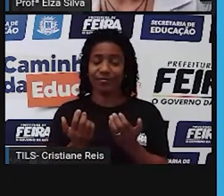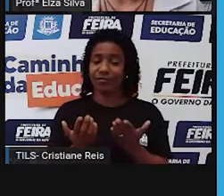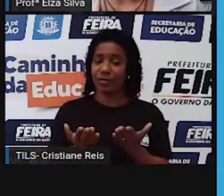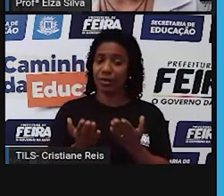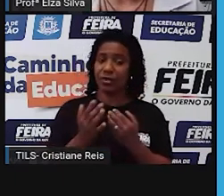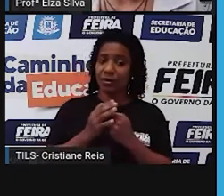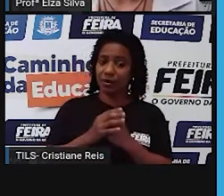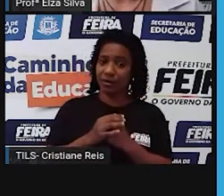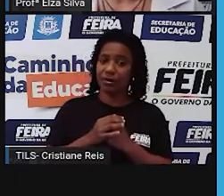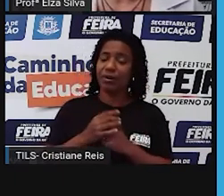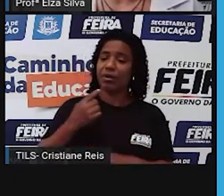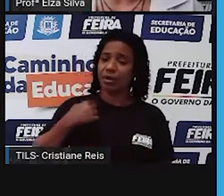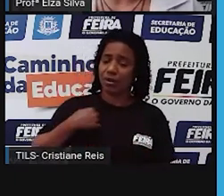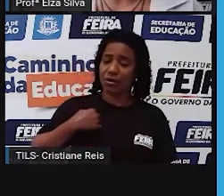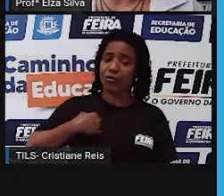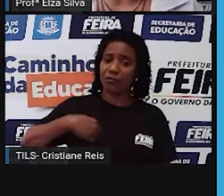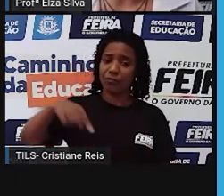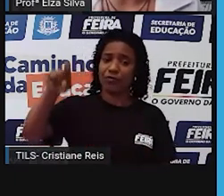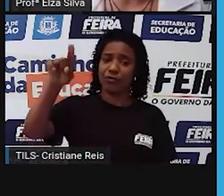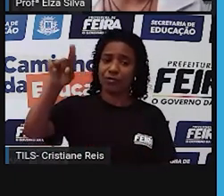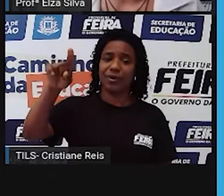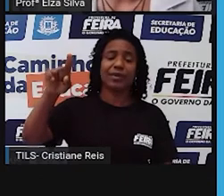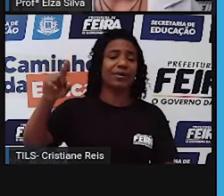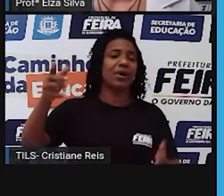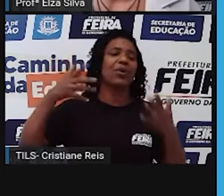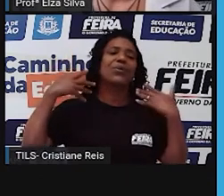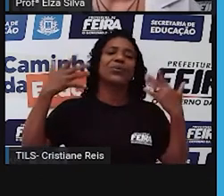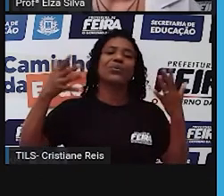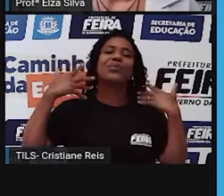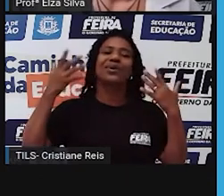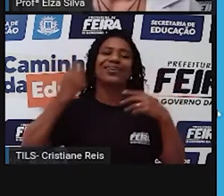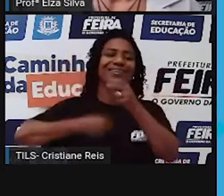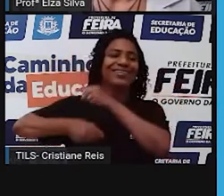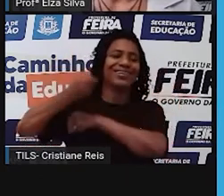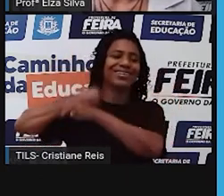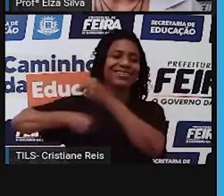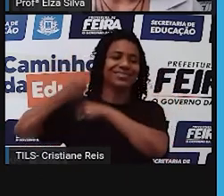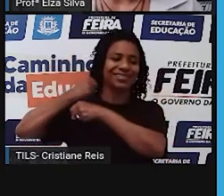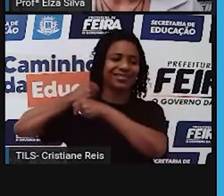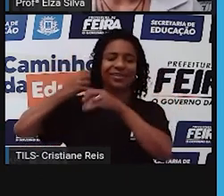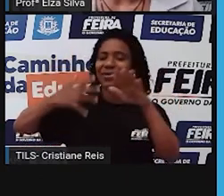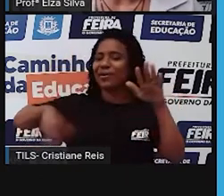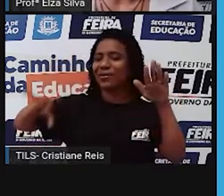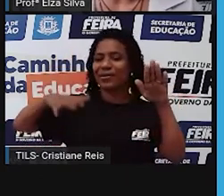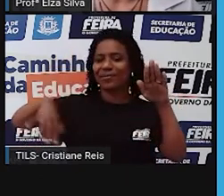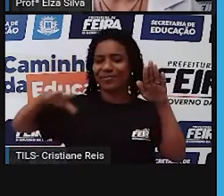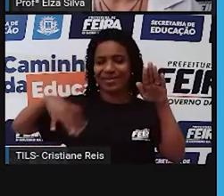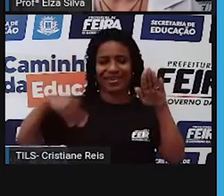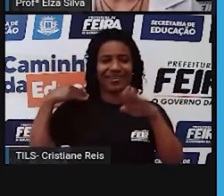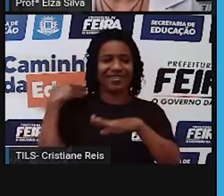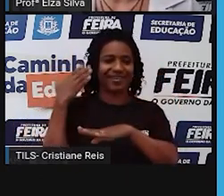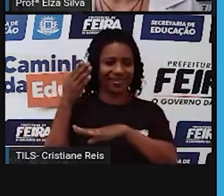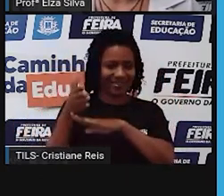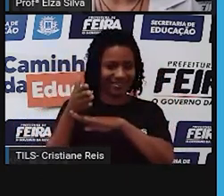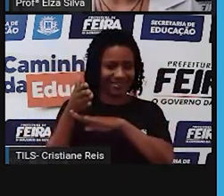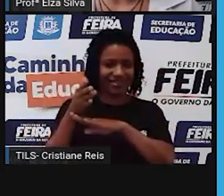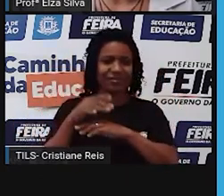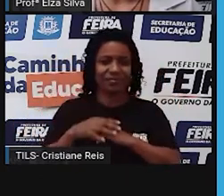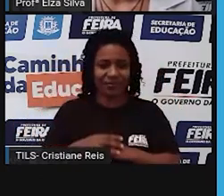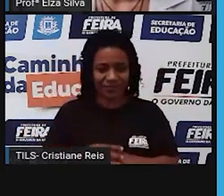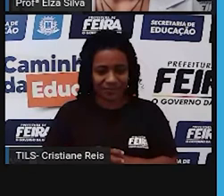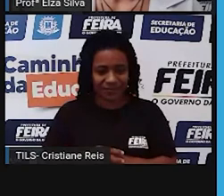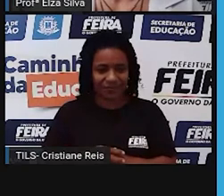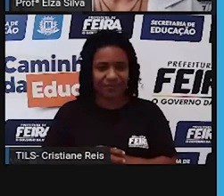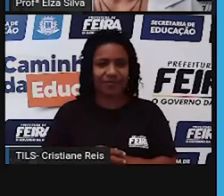fui para a praia no verão passado. I saw a gay on TV last night.